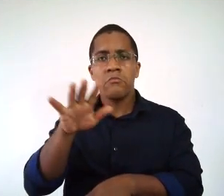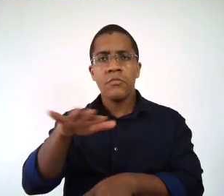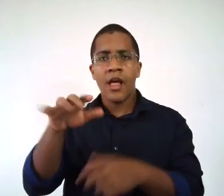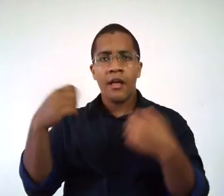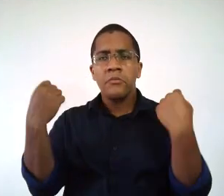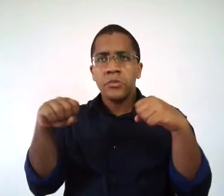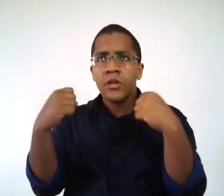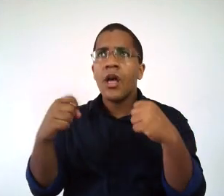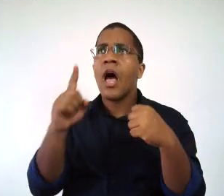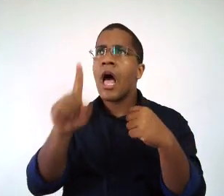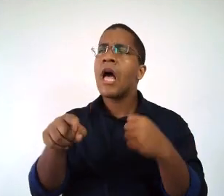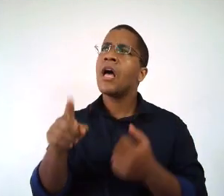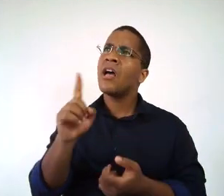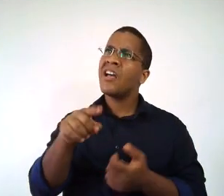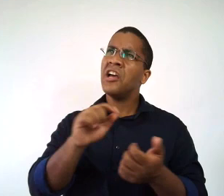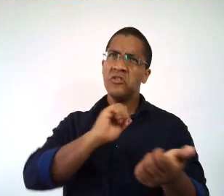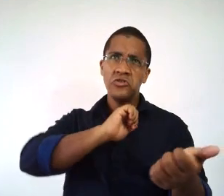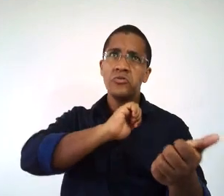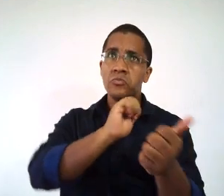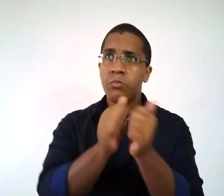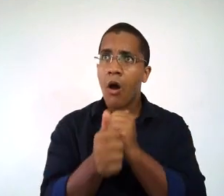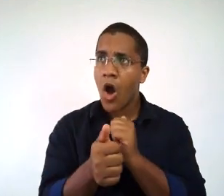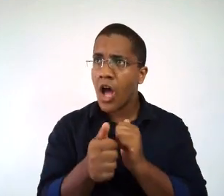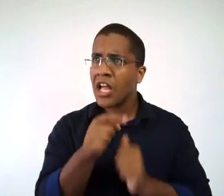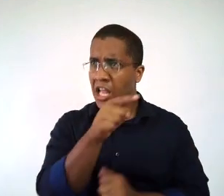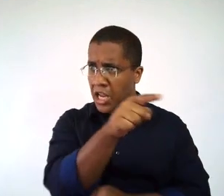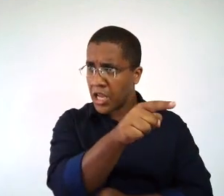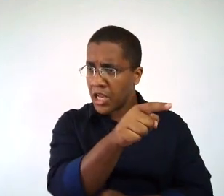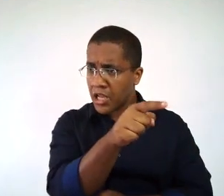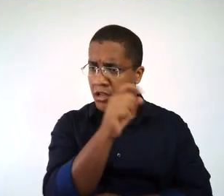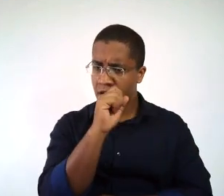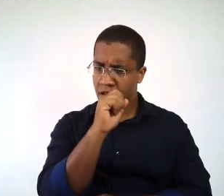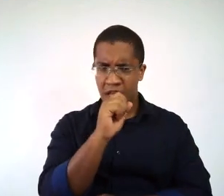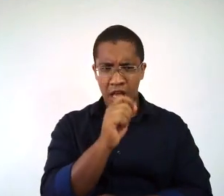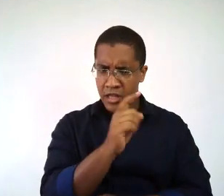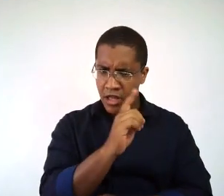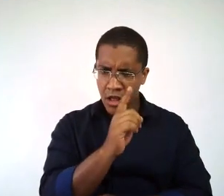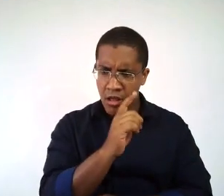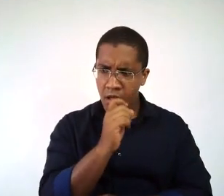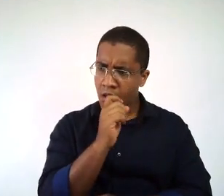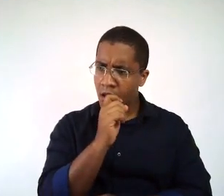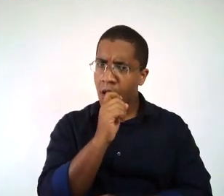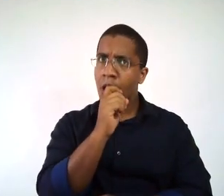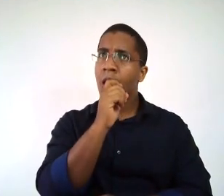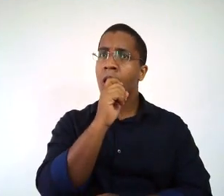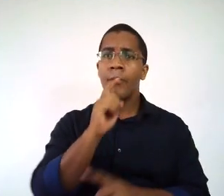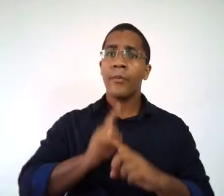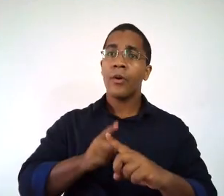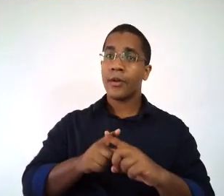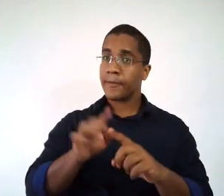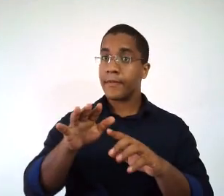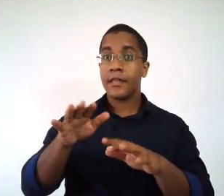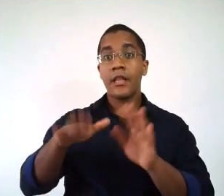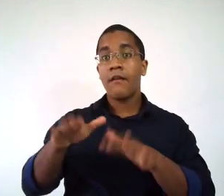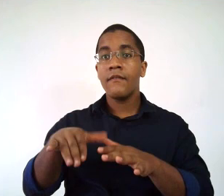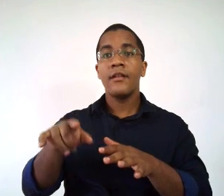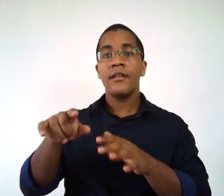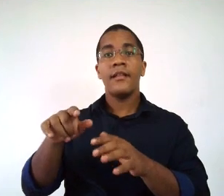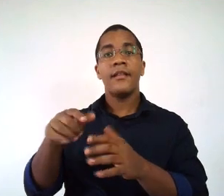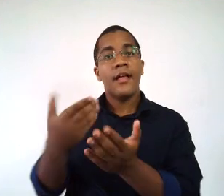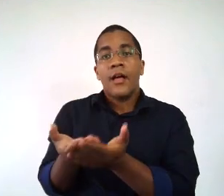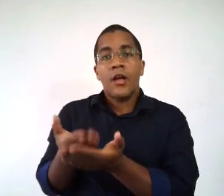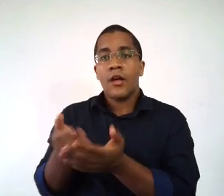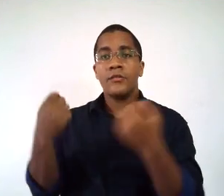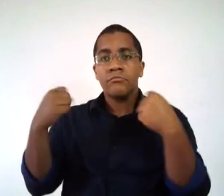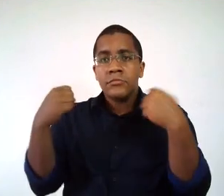necessariamente não é o esporte futsal? Exatamente isso, porque na aula de educação física